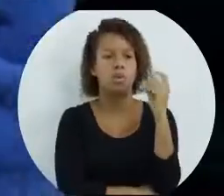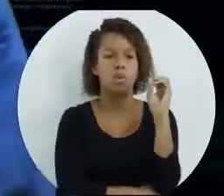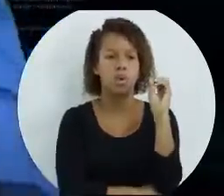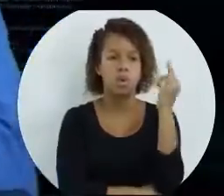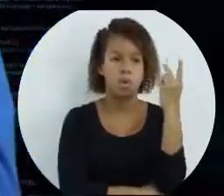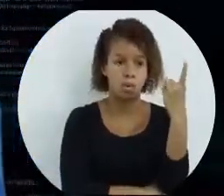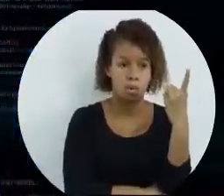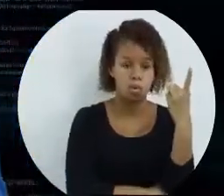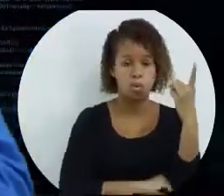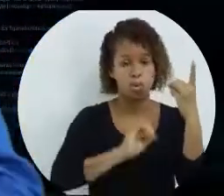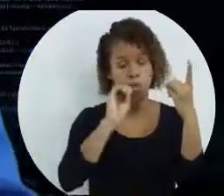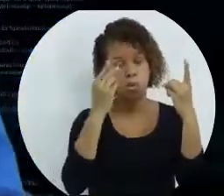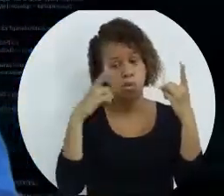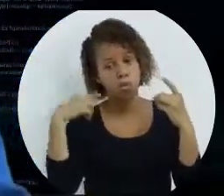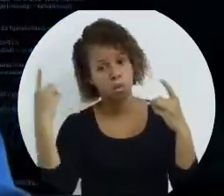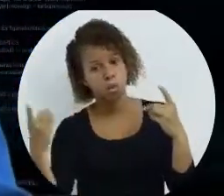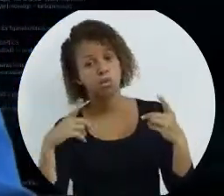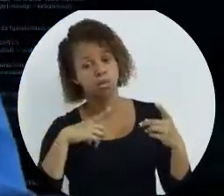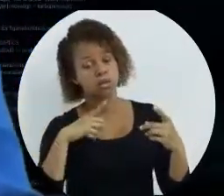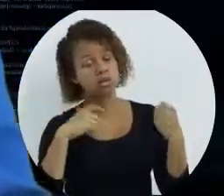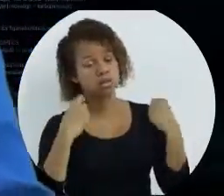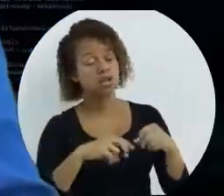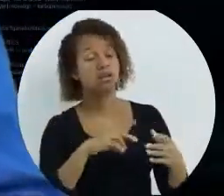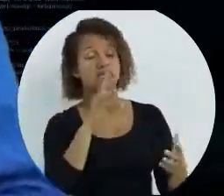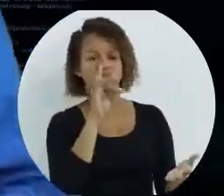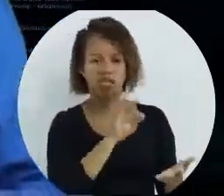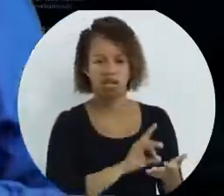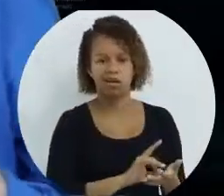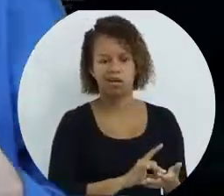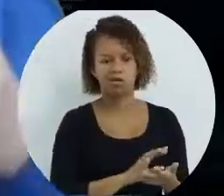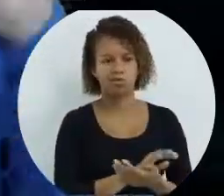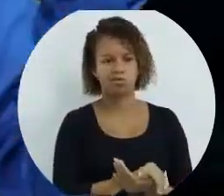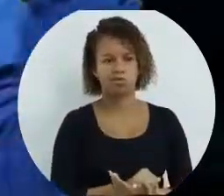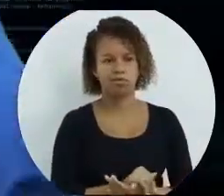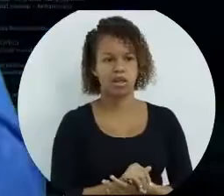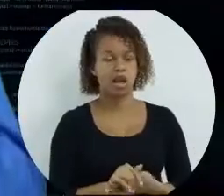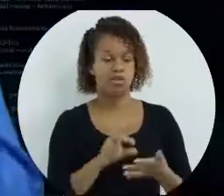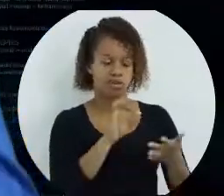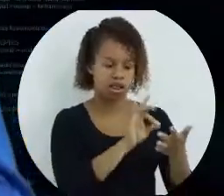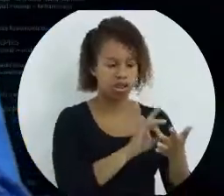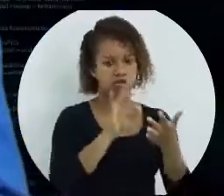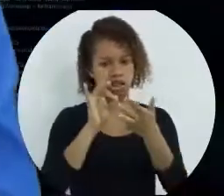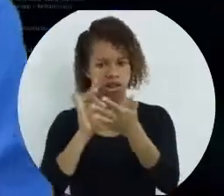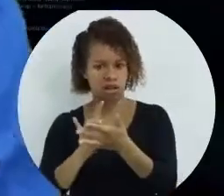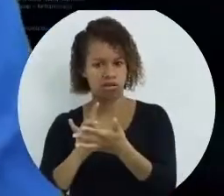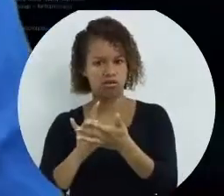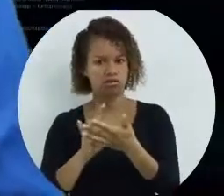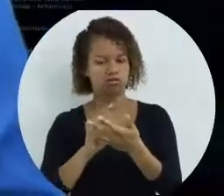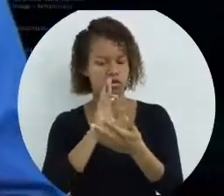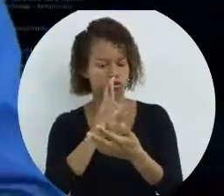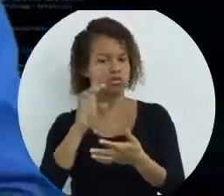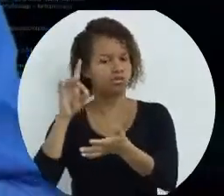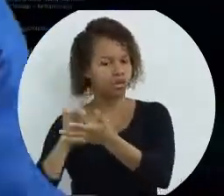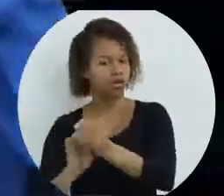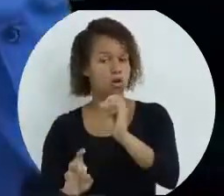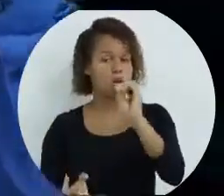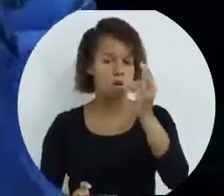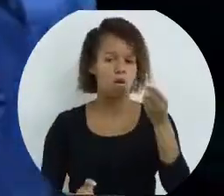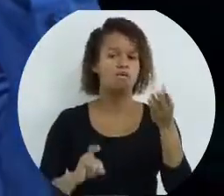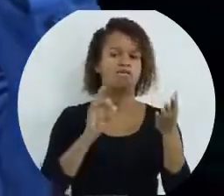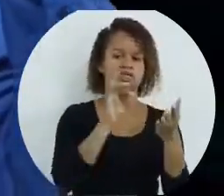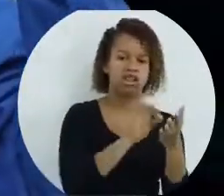um ou outro tem que ser verdadeiro. Certo? Então, verdadeiro, verdadeiro, ou